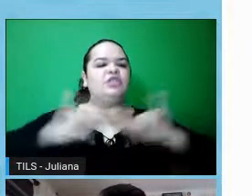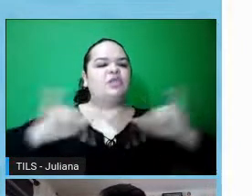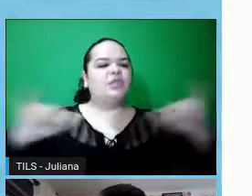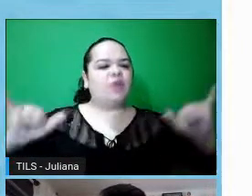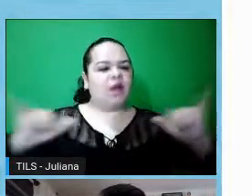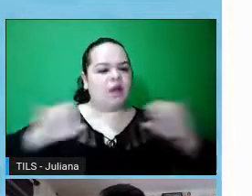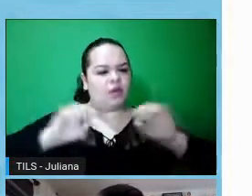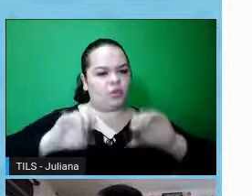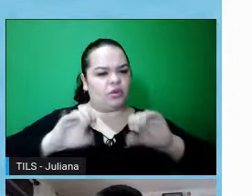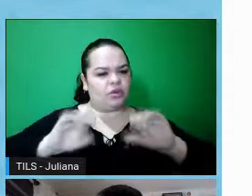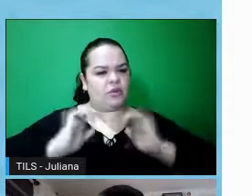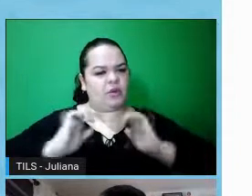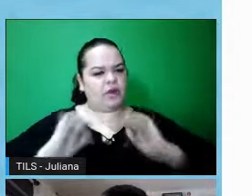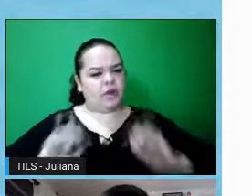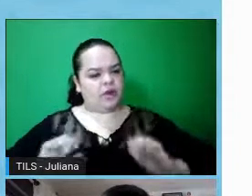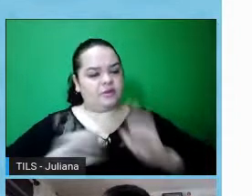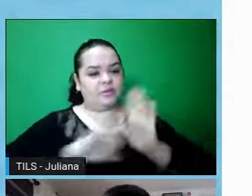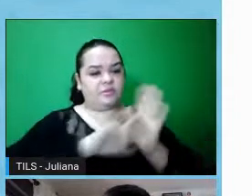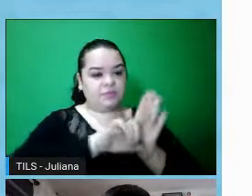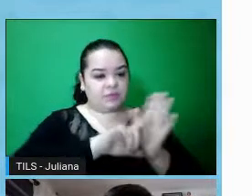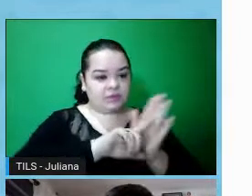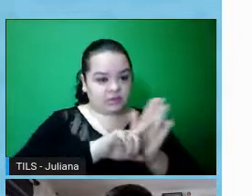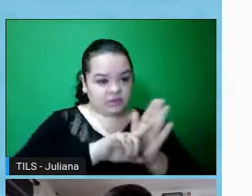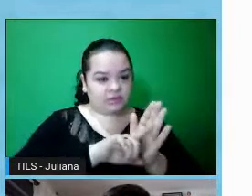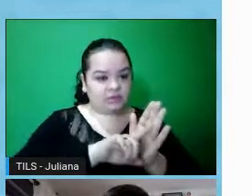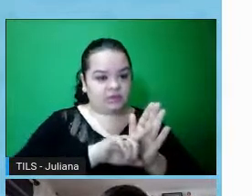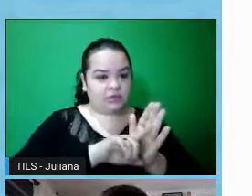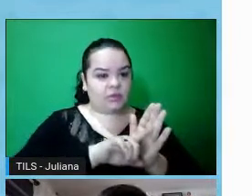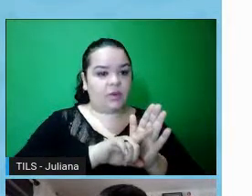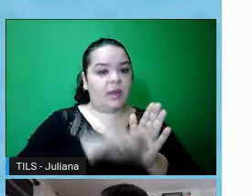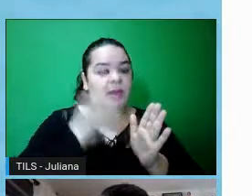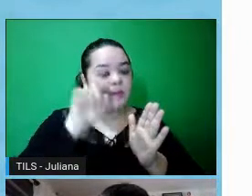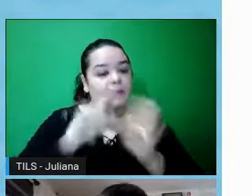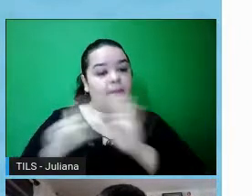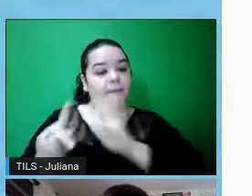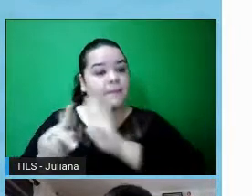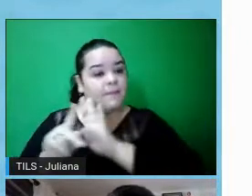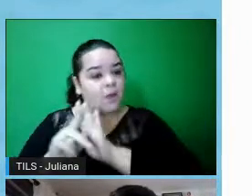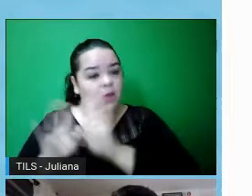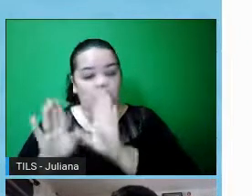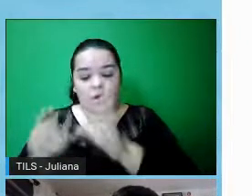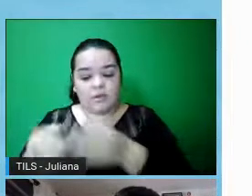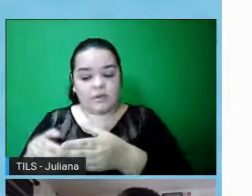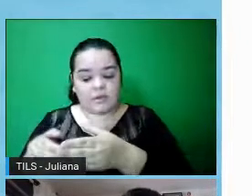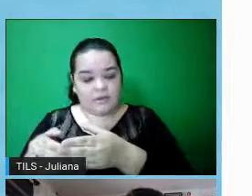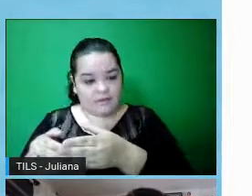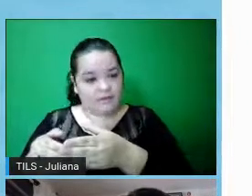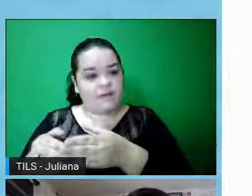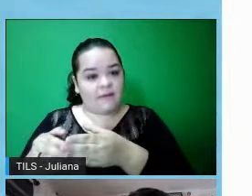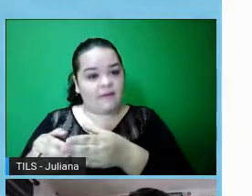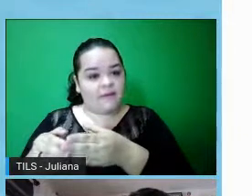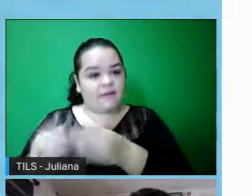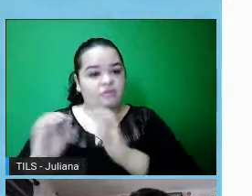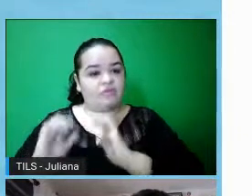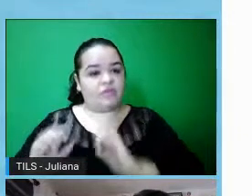em ética em pesquisa, como parte das atividades dos comitês de ética em pesquisa da universidade.